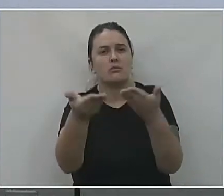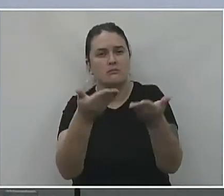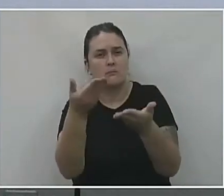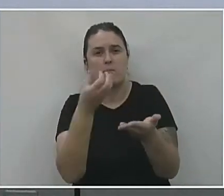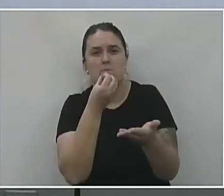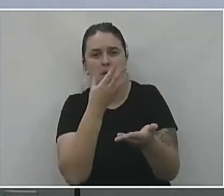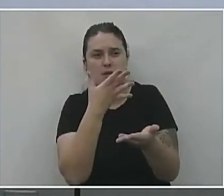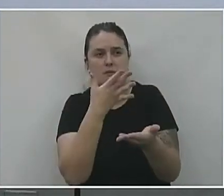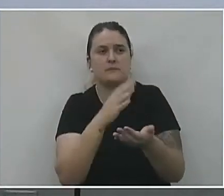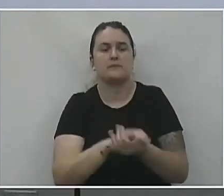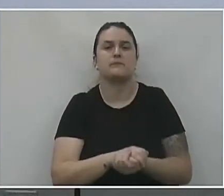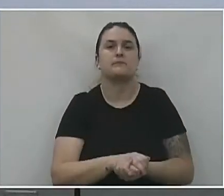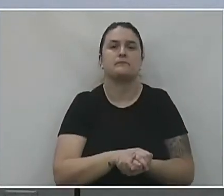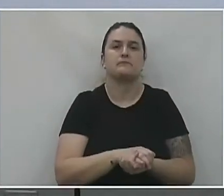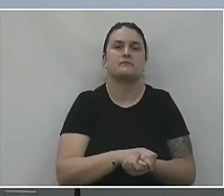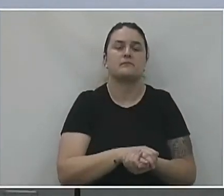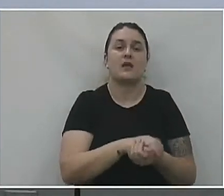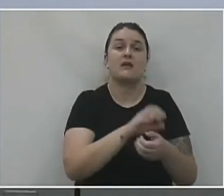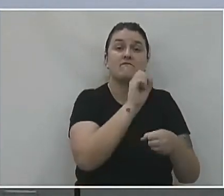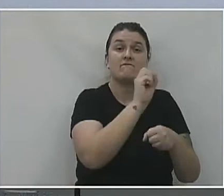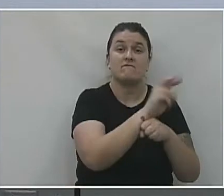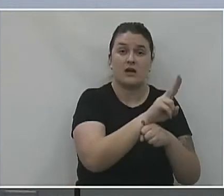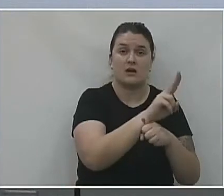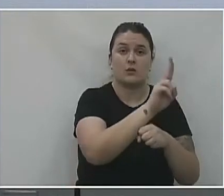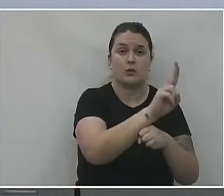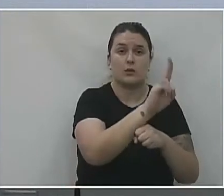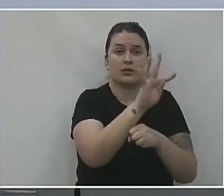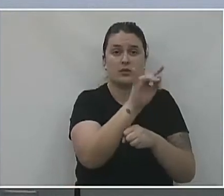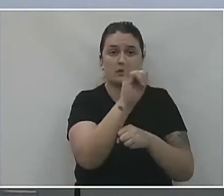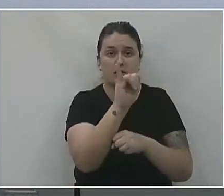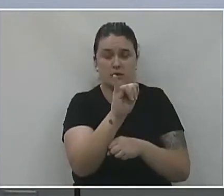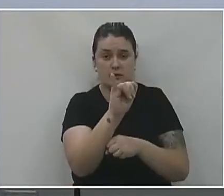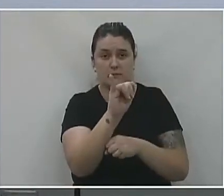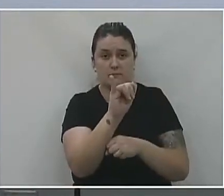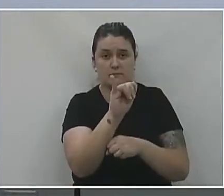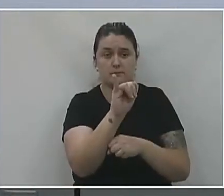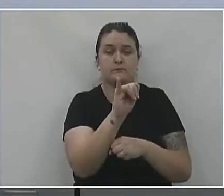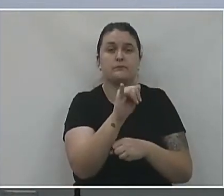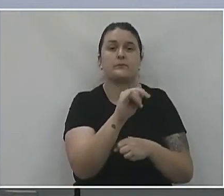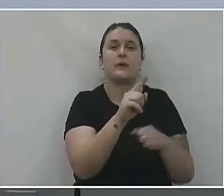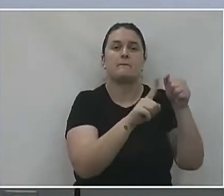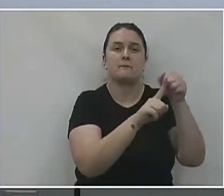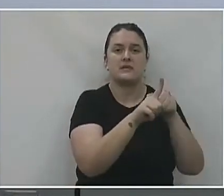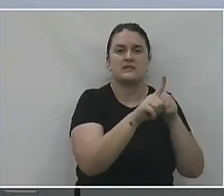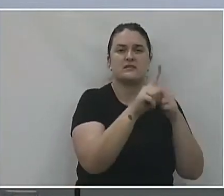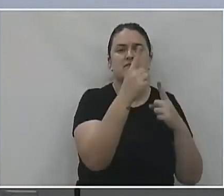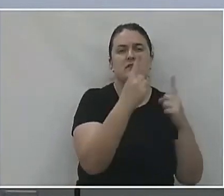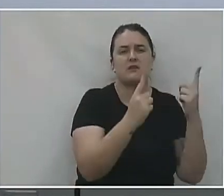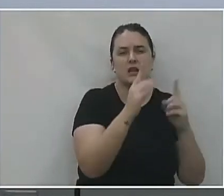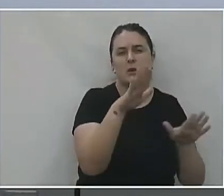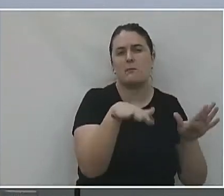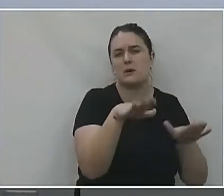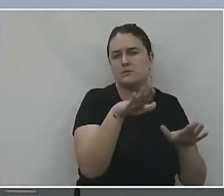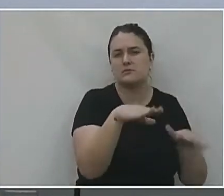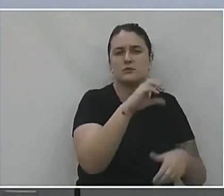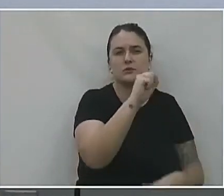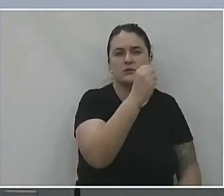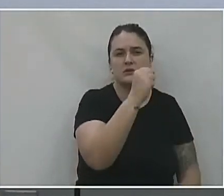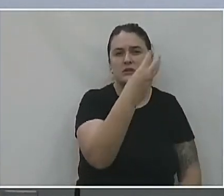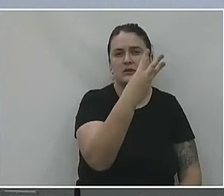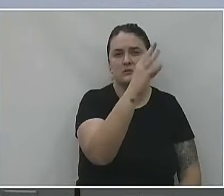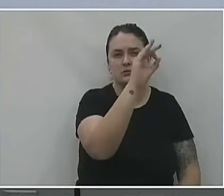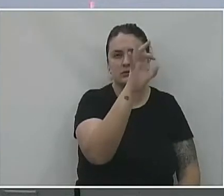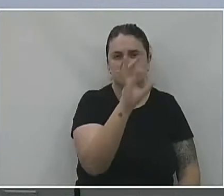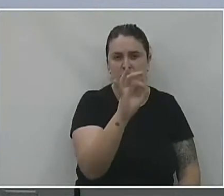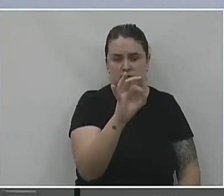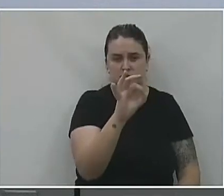Ocupação de leitos de UTI regional e APMI. Em fevereiro, estava em torno de 83%